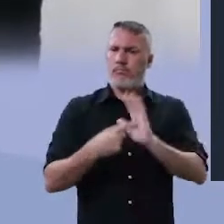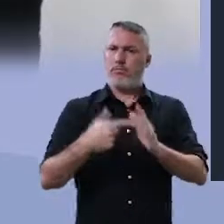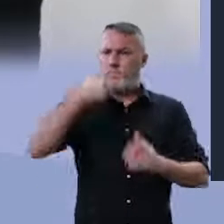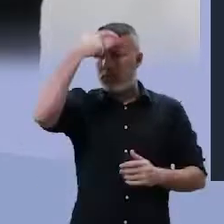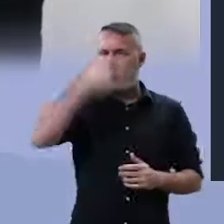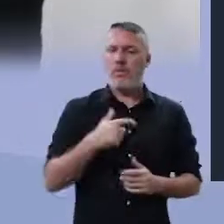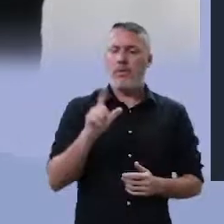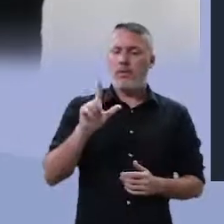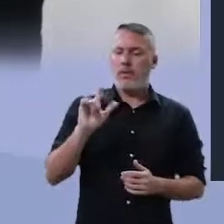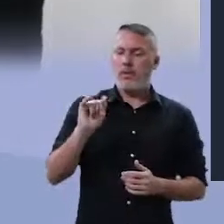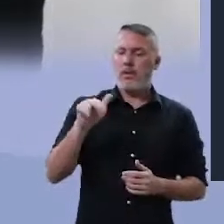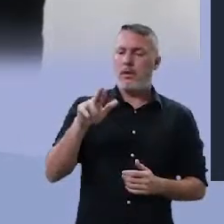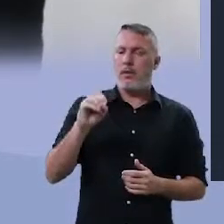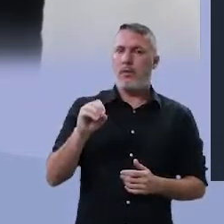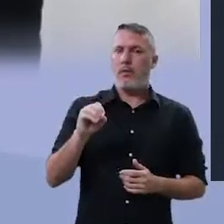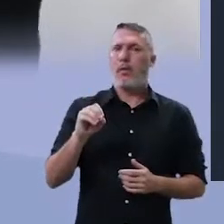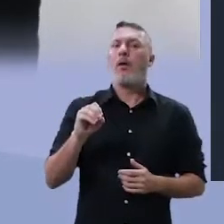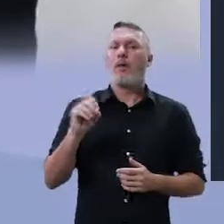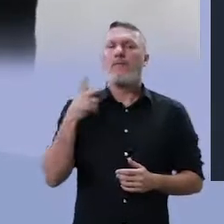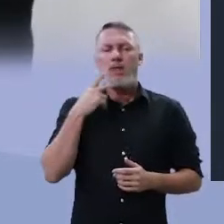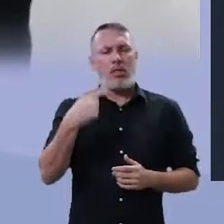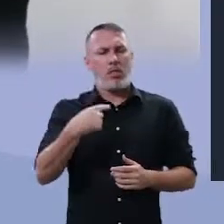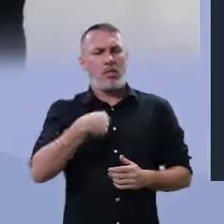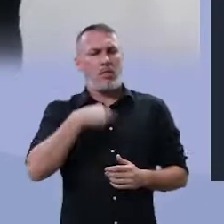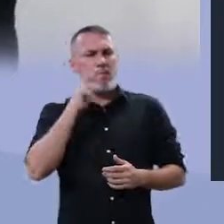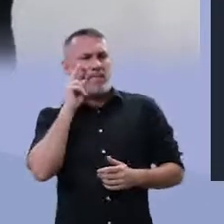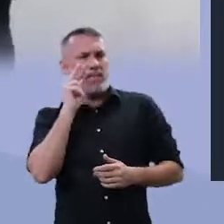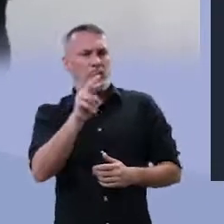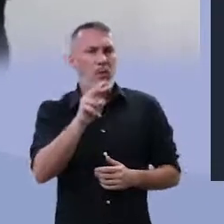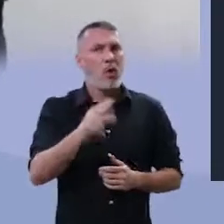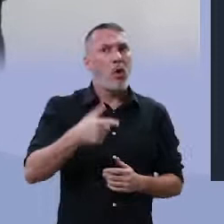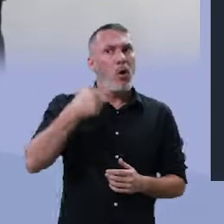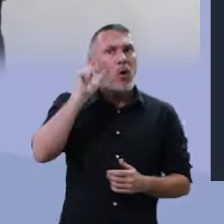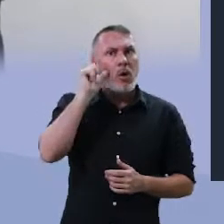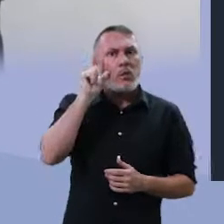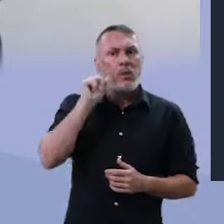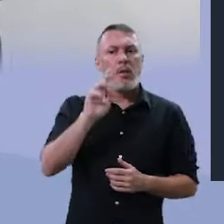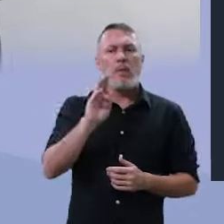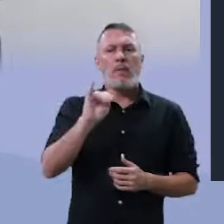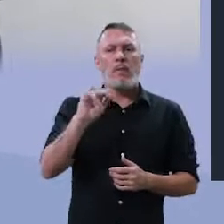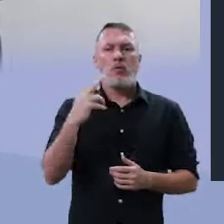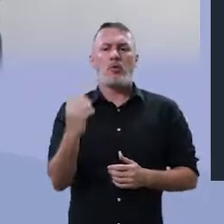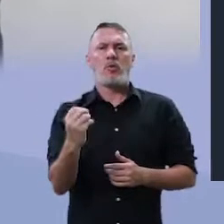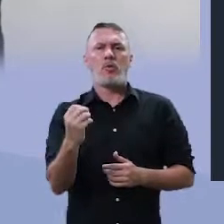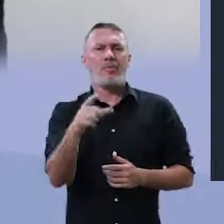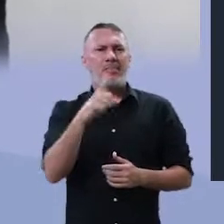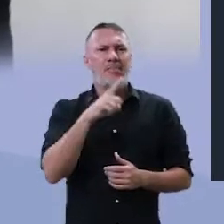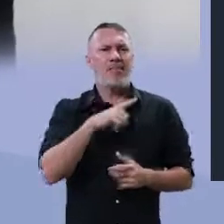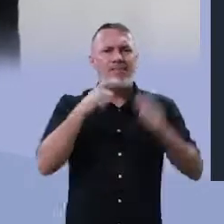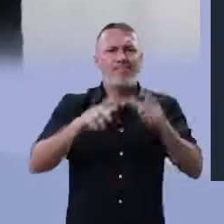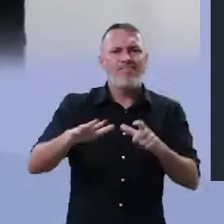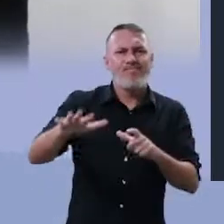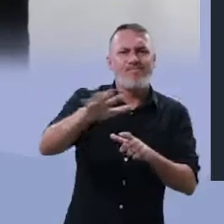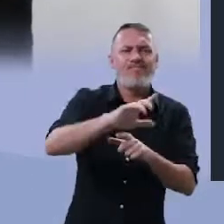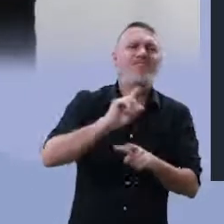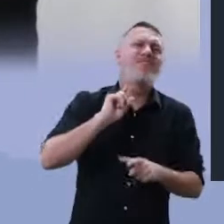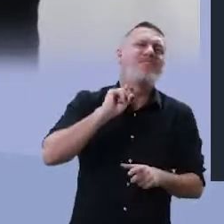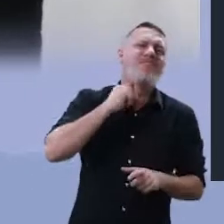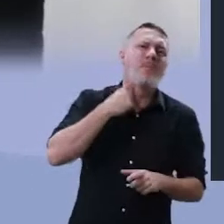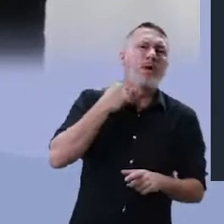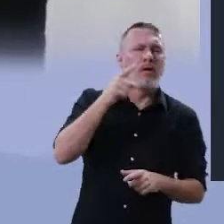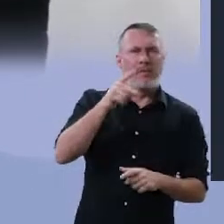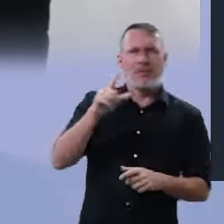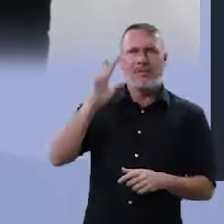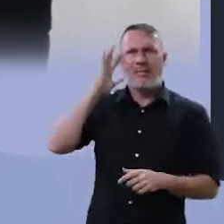o eu lírico vai nos contar que ele viu, eu vi ontem um bicho na imundície do